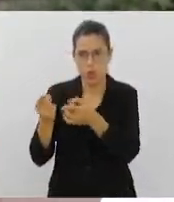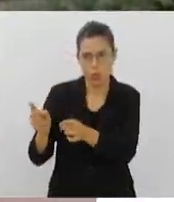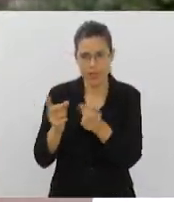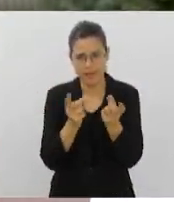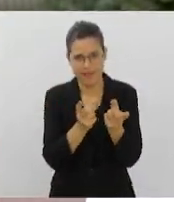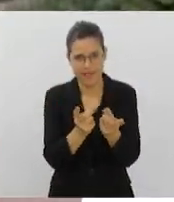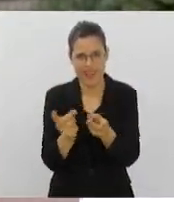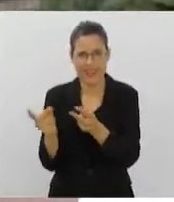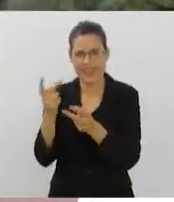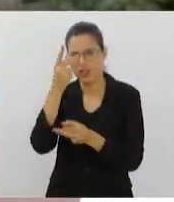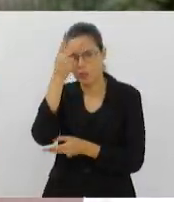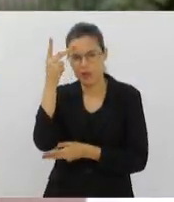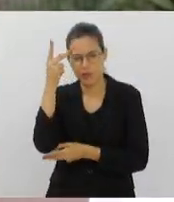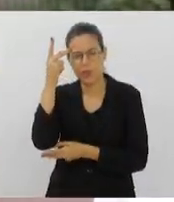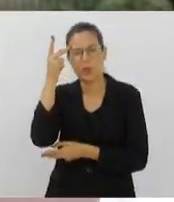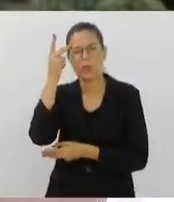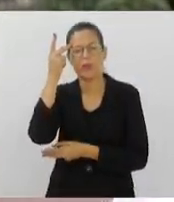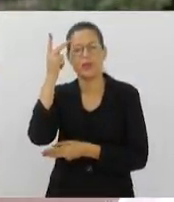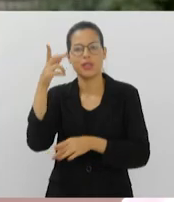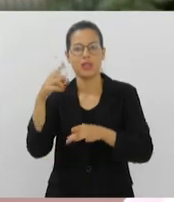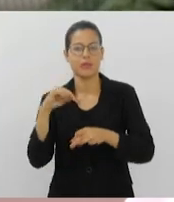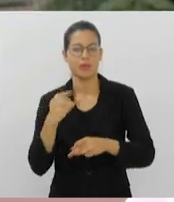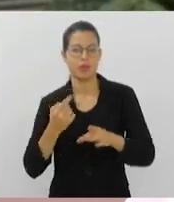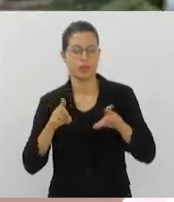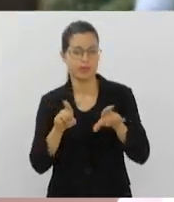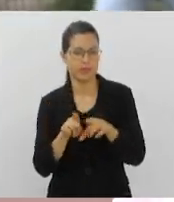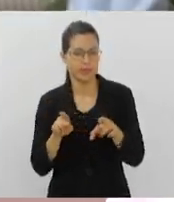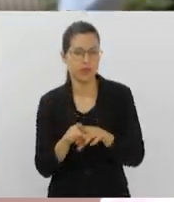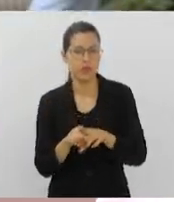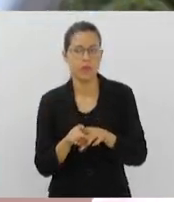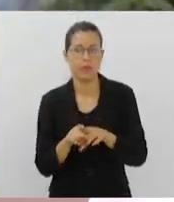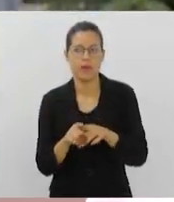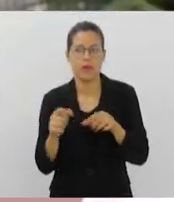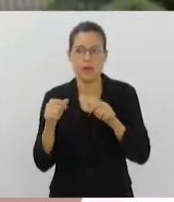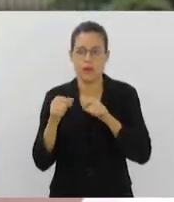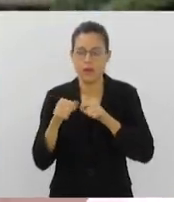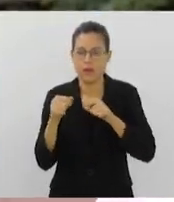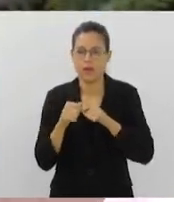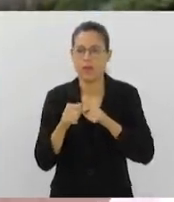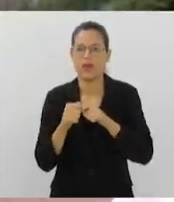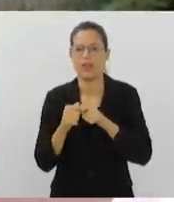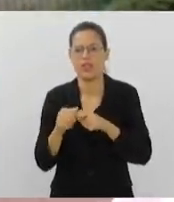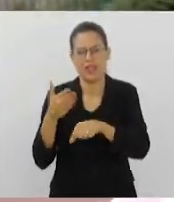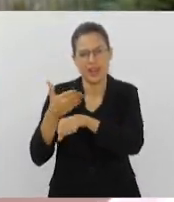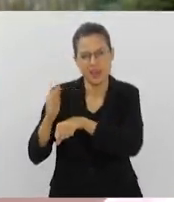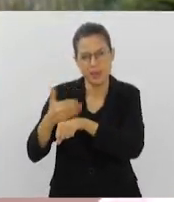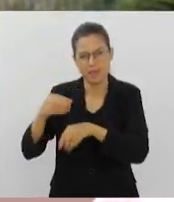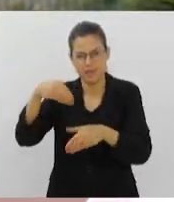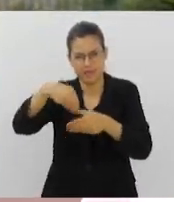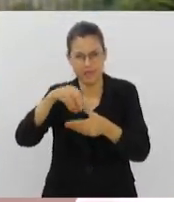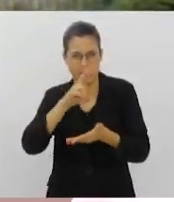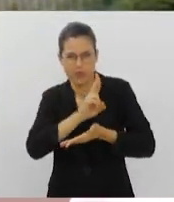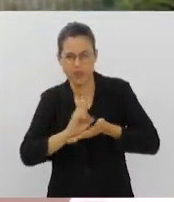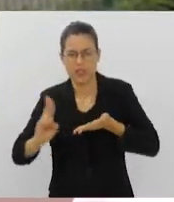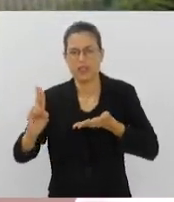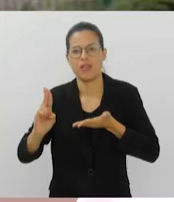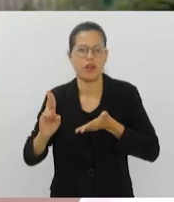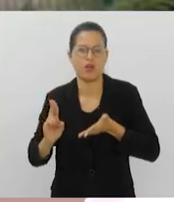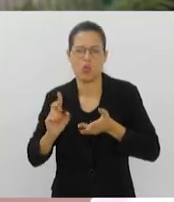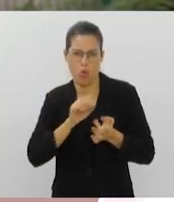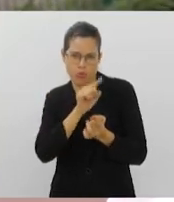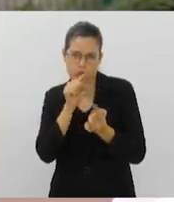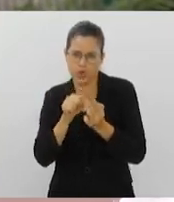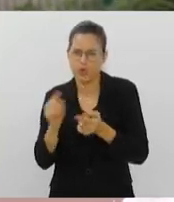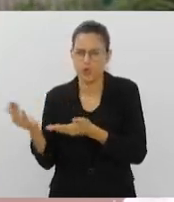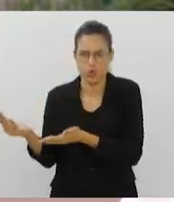pessoas. A gente também realiza capacitações dentro de universidades para atingir os jovens, dentro